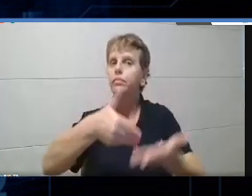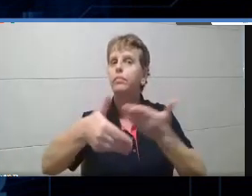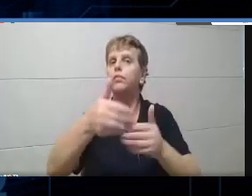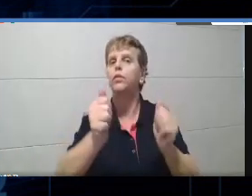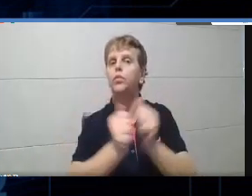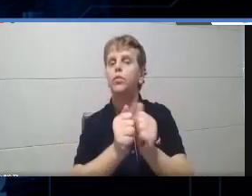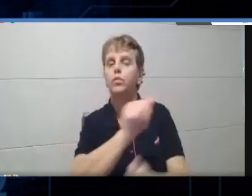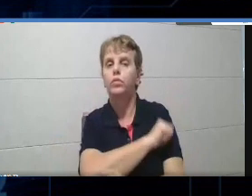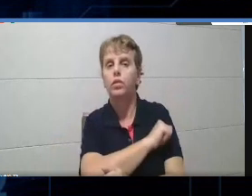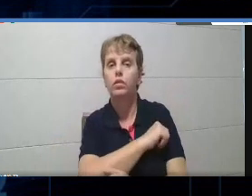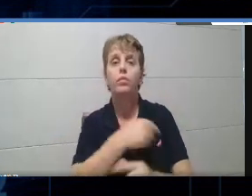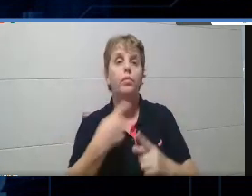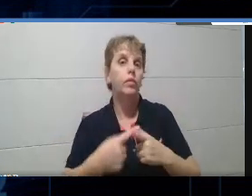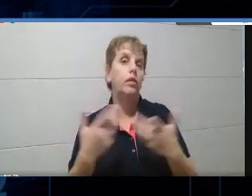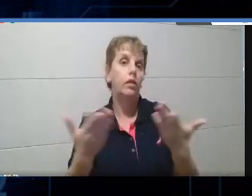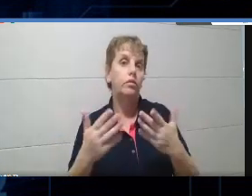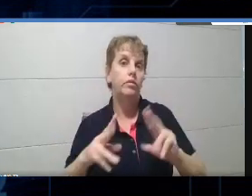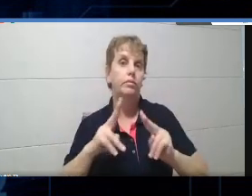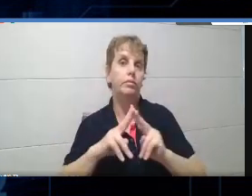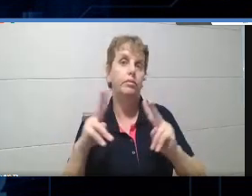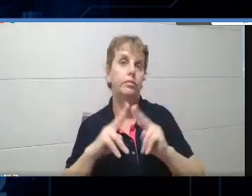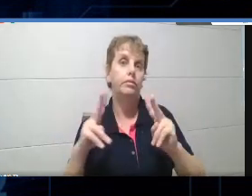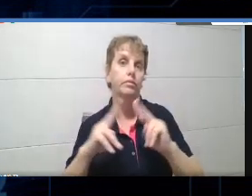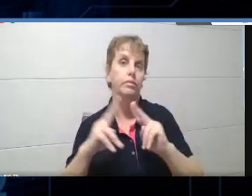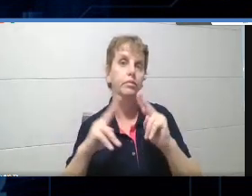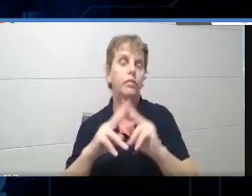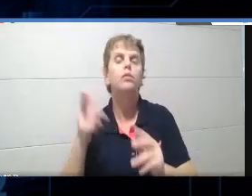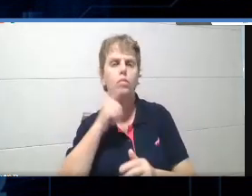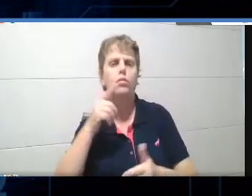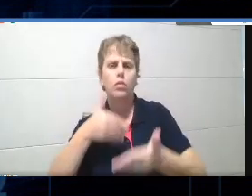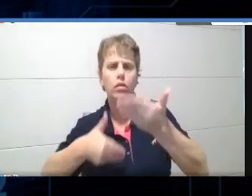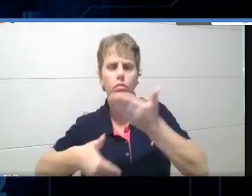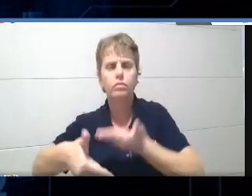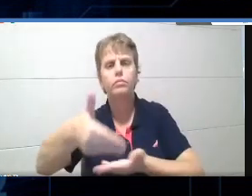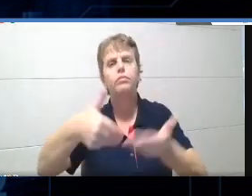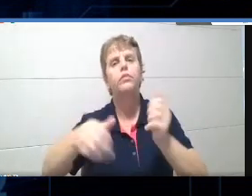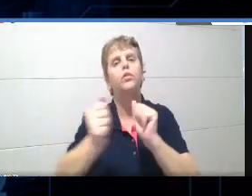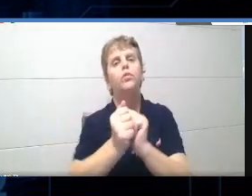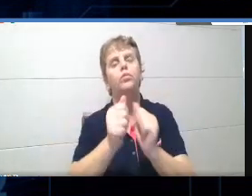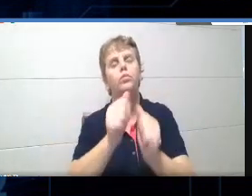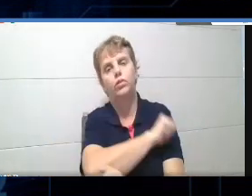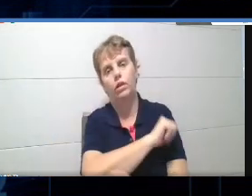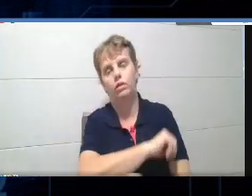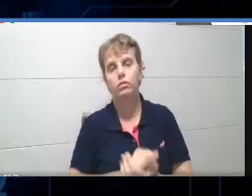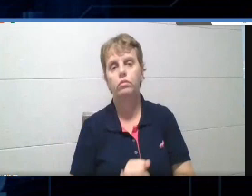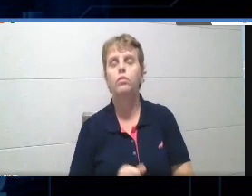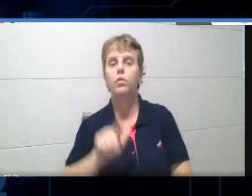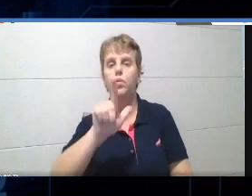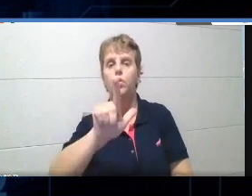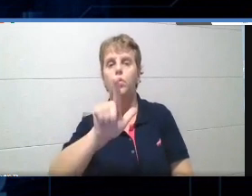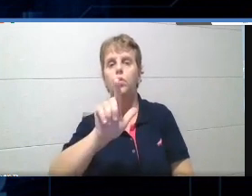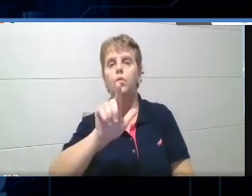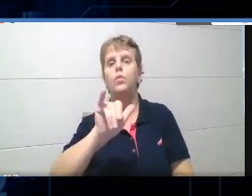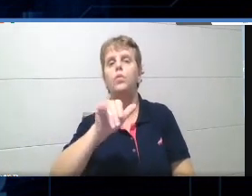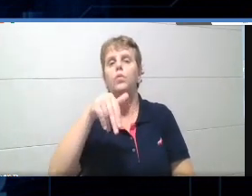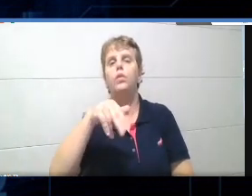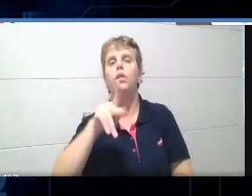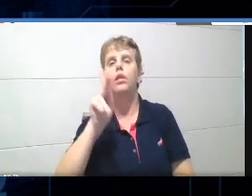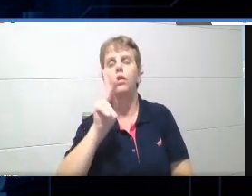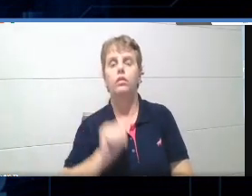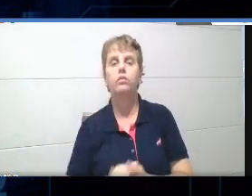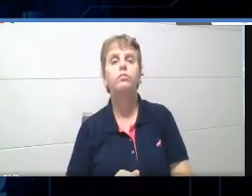trabalhando de forma remota, né? Você pode estar compartilhando com os alunos um link, tá? Nesta opção aqui, ó.